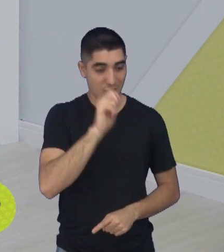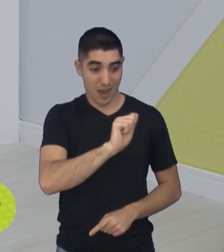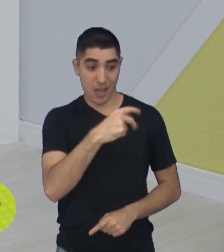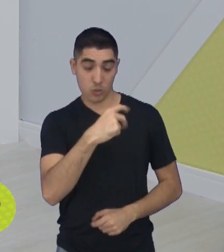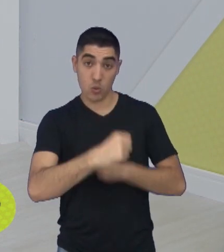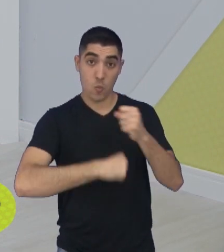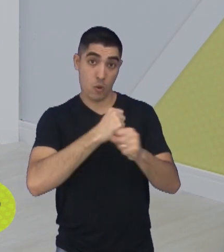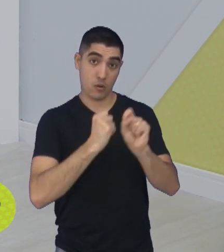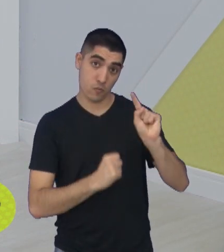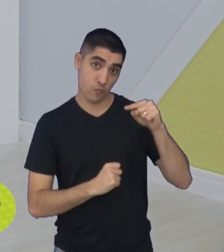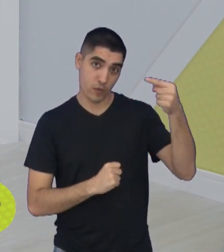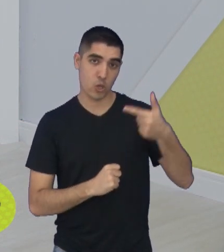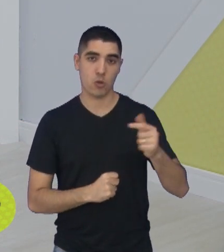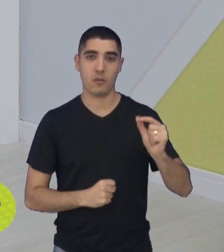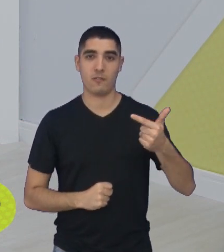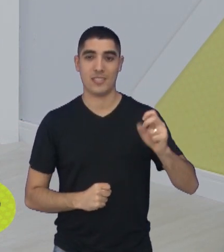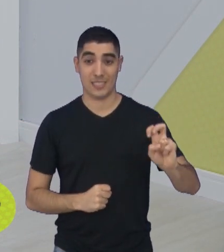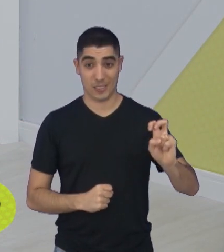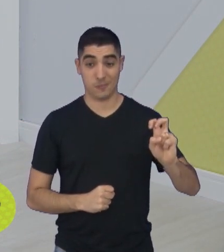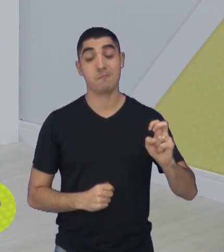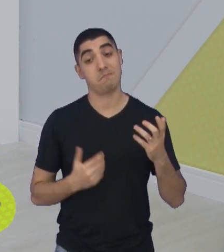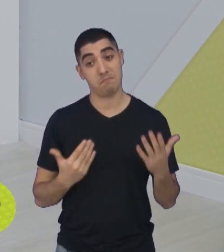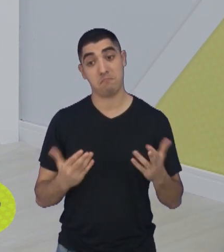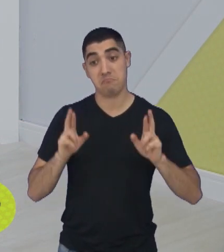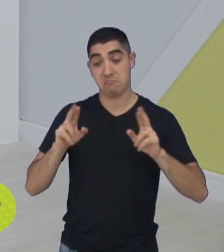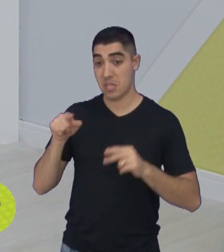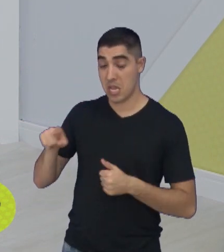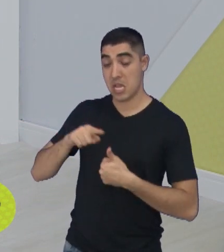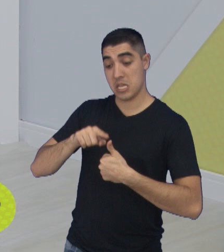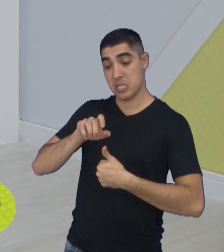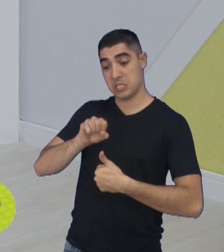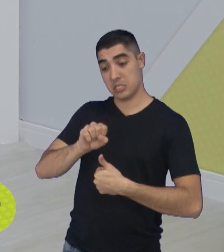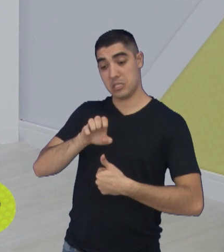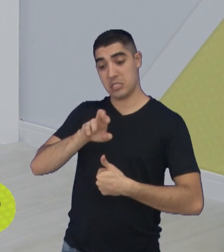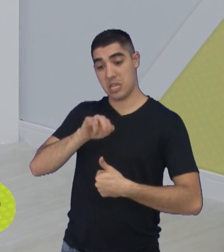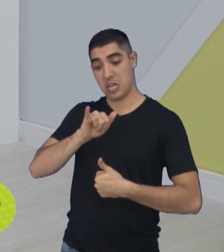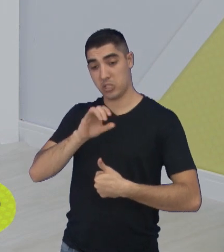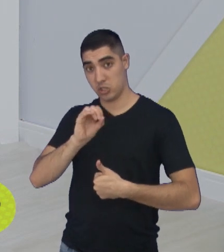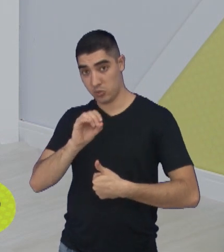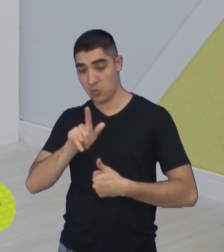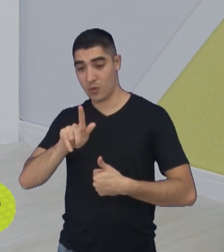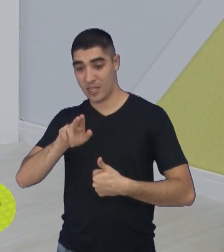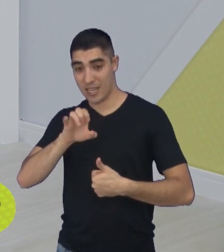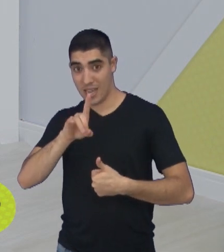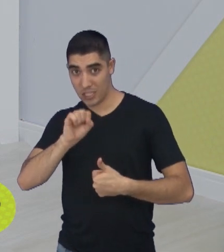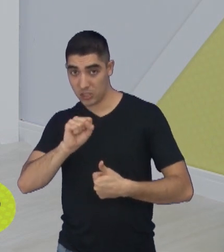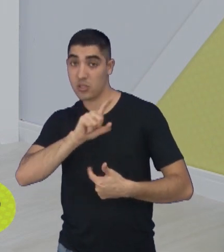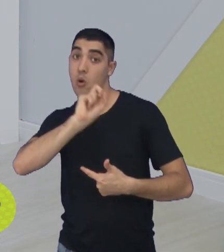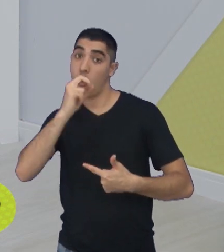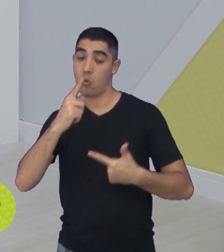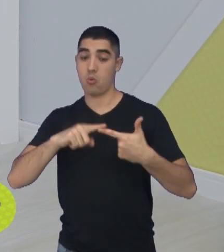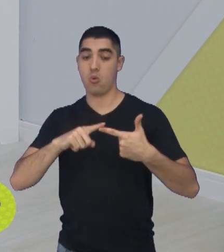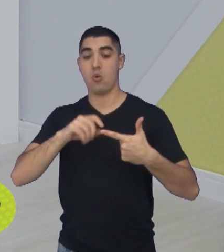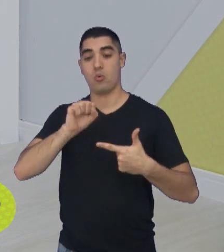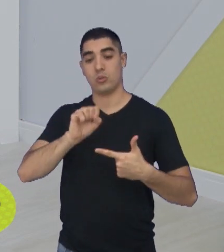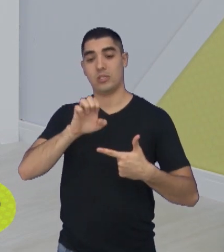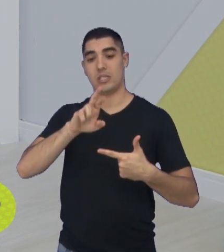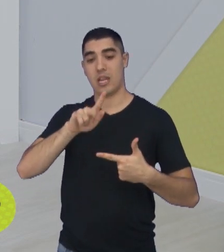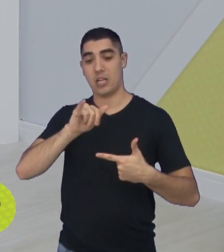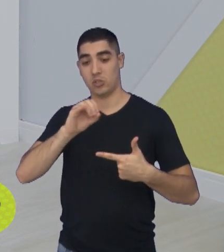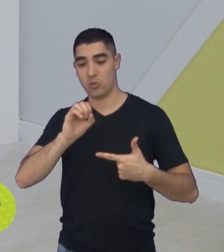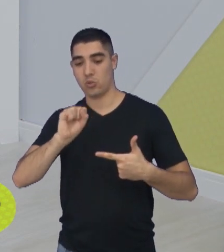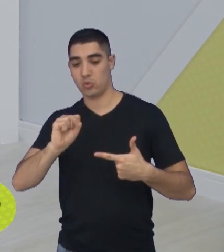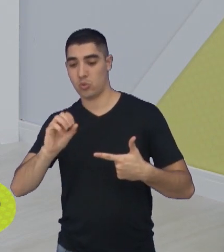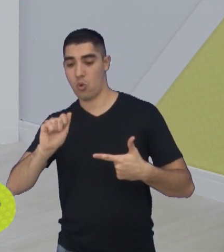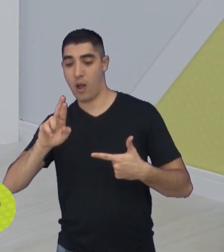mais longevo, para quem vier, seja Sérgio Guedes, seja Sérgio Soares, ou até um terceiro nome, mas esses dois nomes, são os mais fortes, para